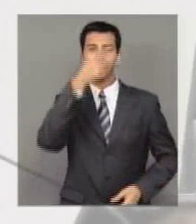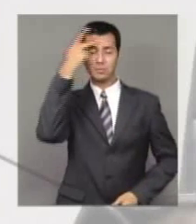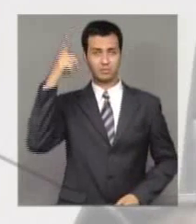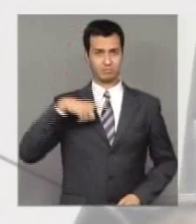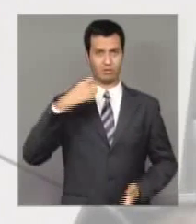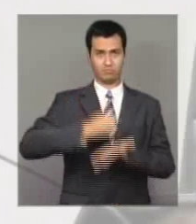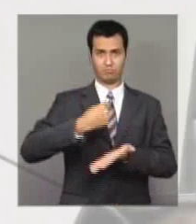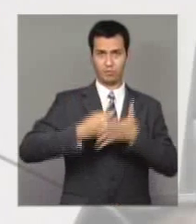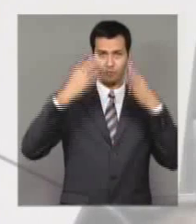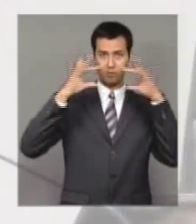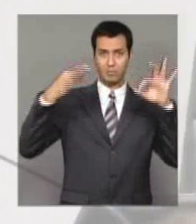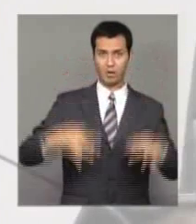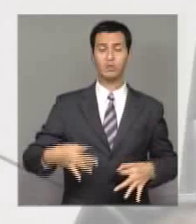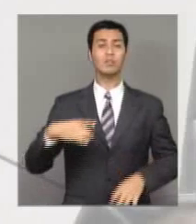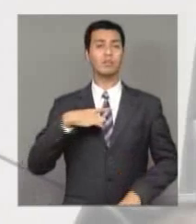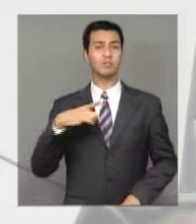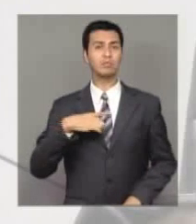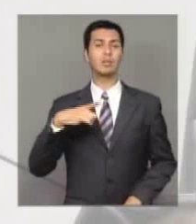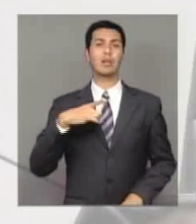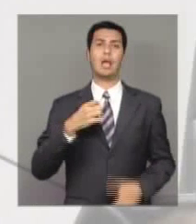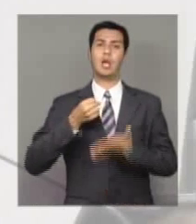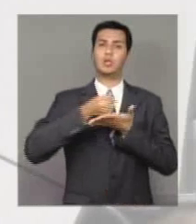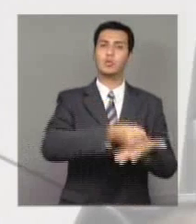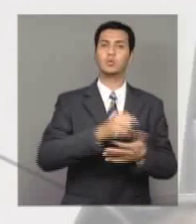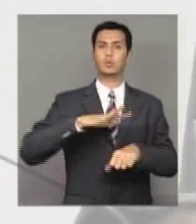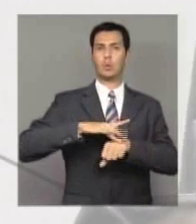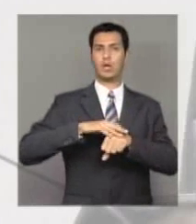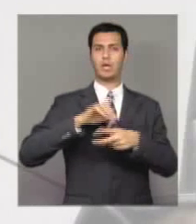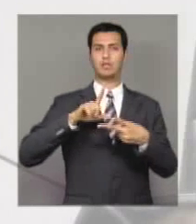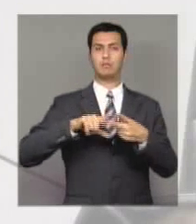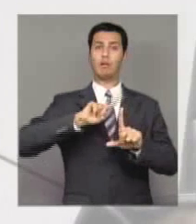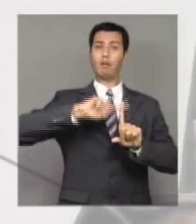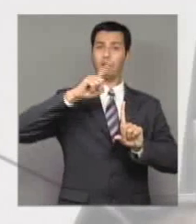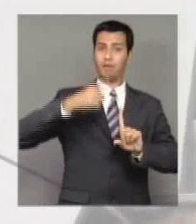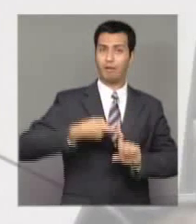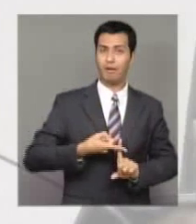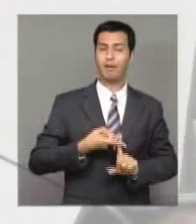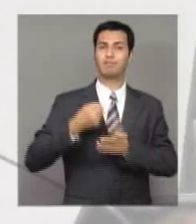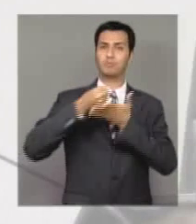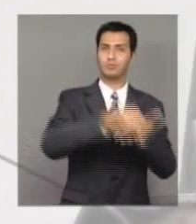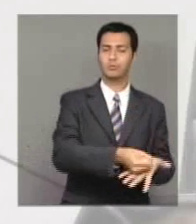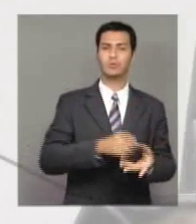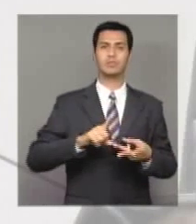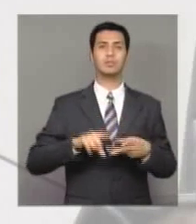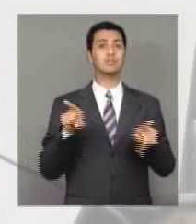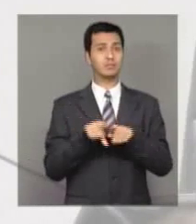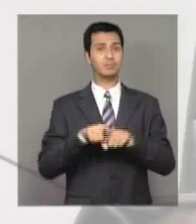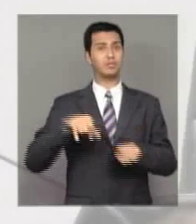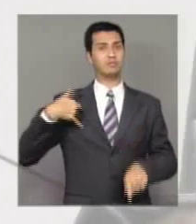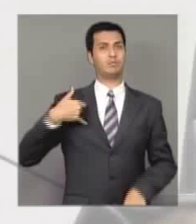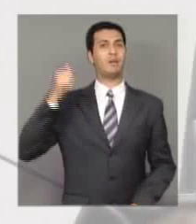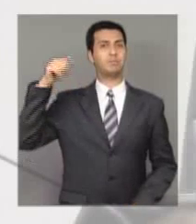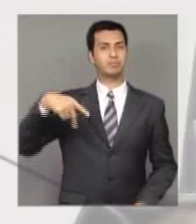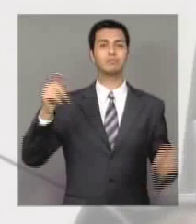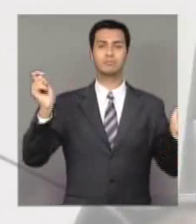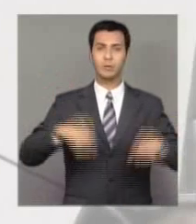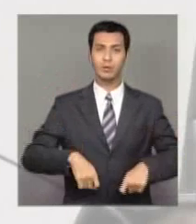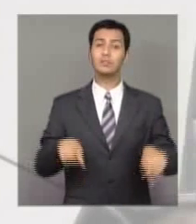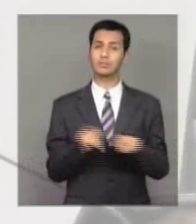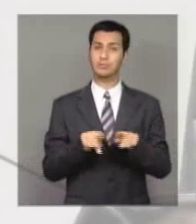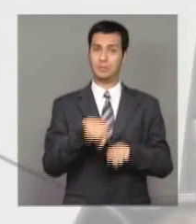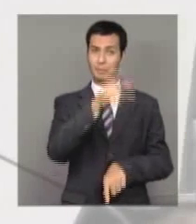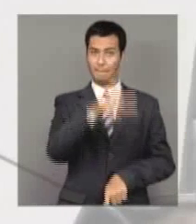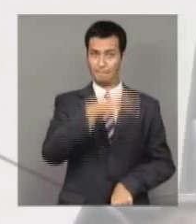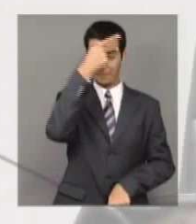salário-maternidade e aposentadoria por idade, por exemplo. Essa pessoa também passa a emitir nota fiscal.